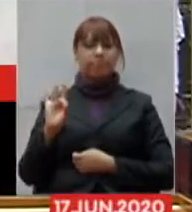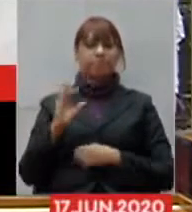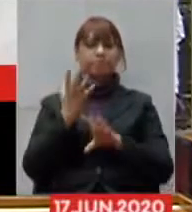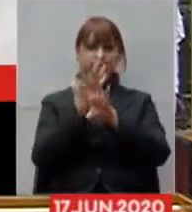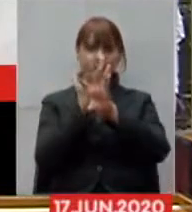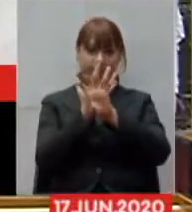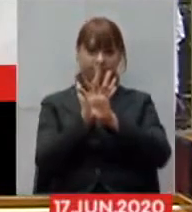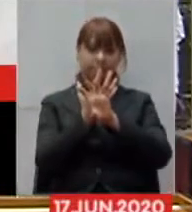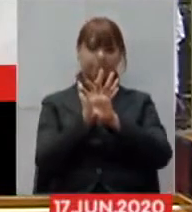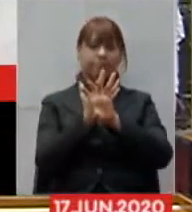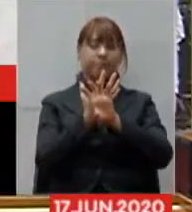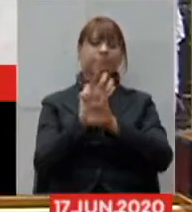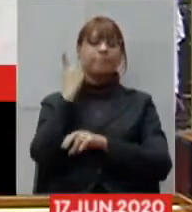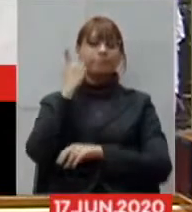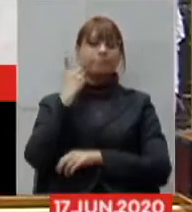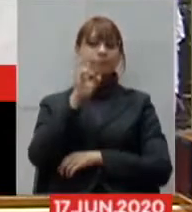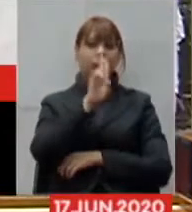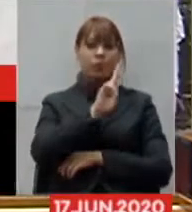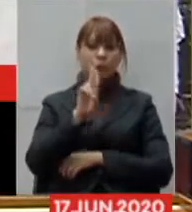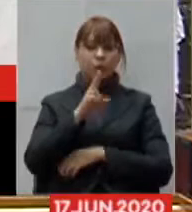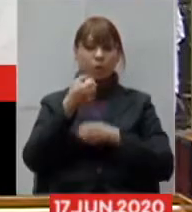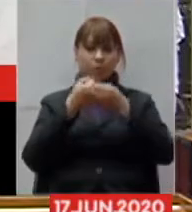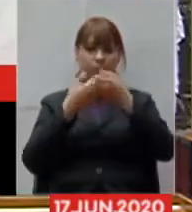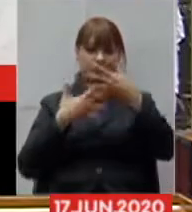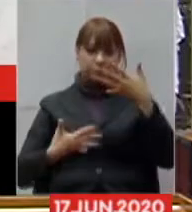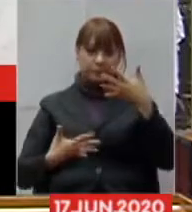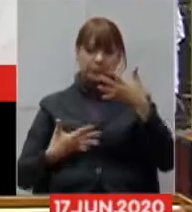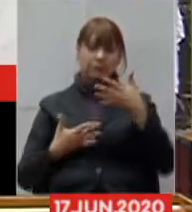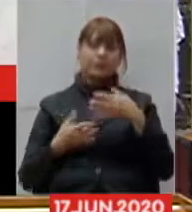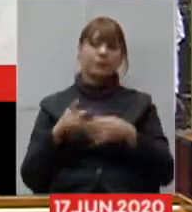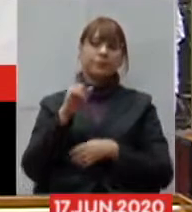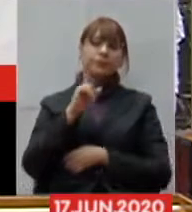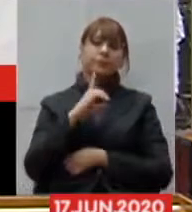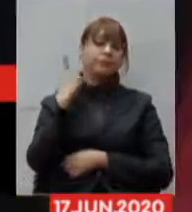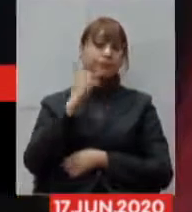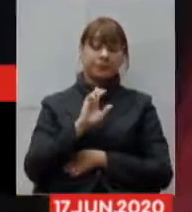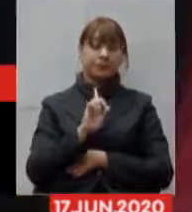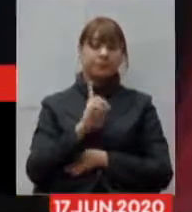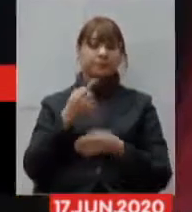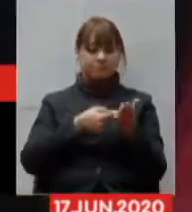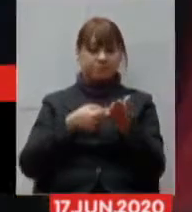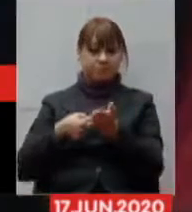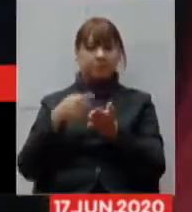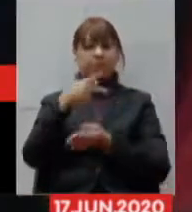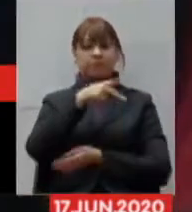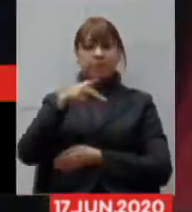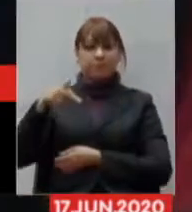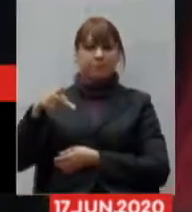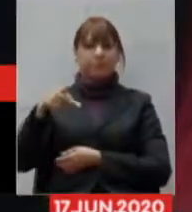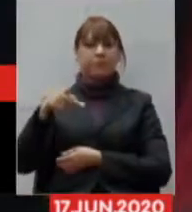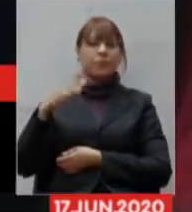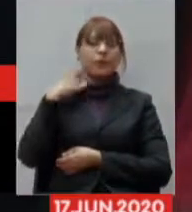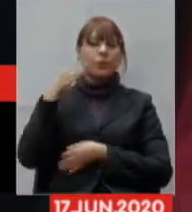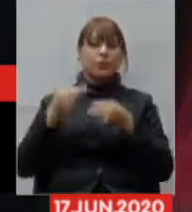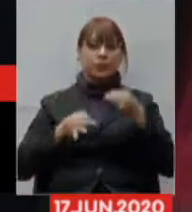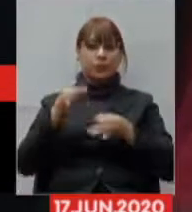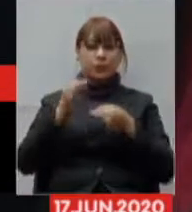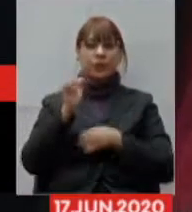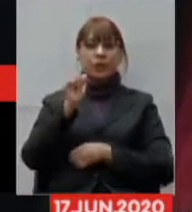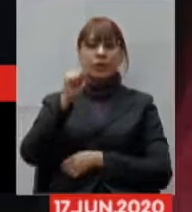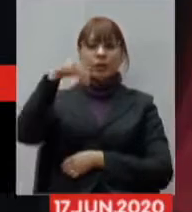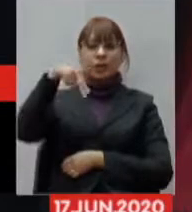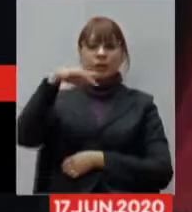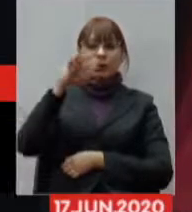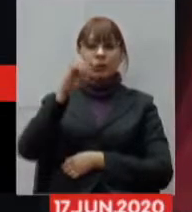da covid-19 foi quase três vezes superior no interior em comparação com o Belo Horizonte. Preside essa